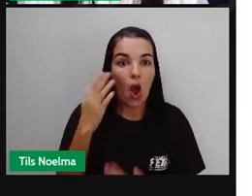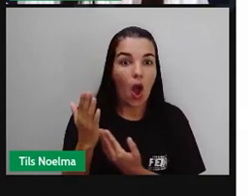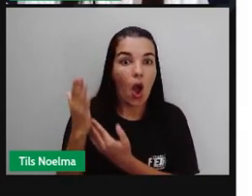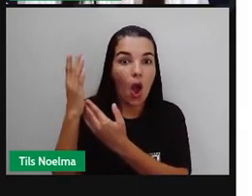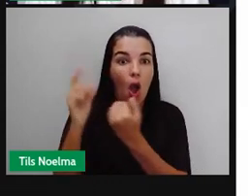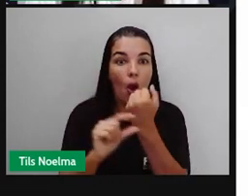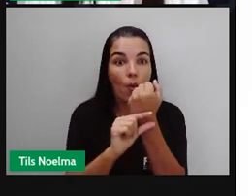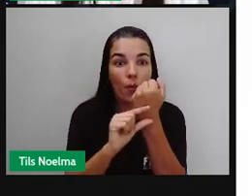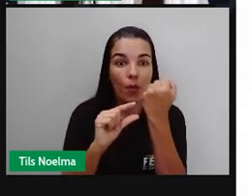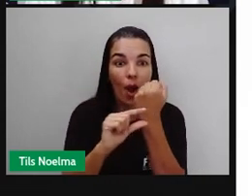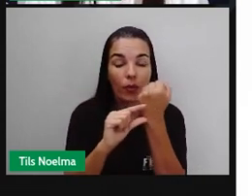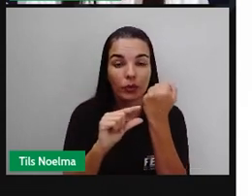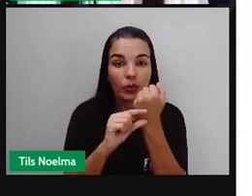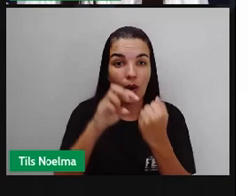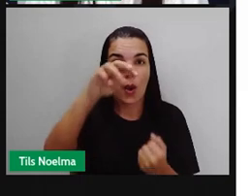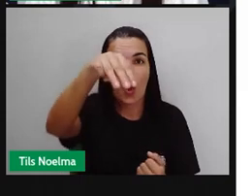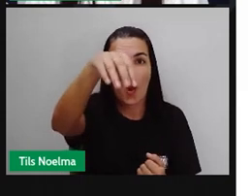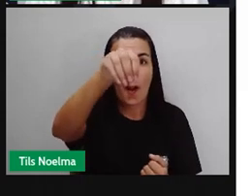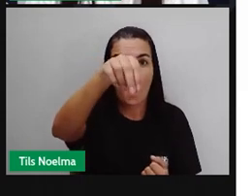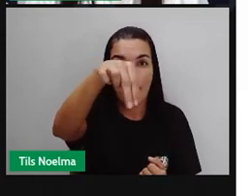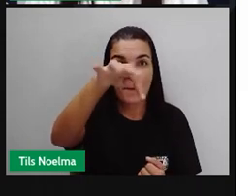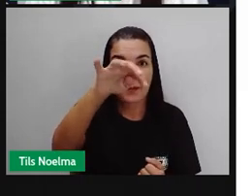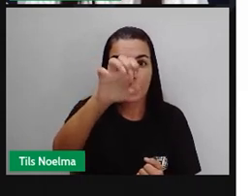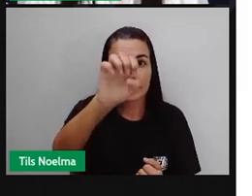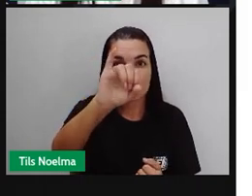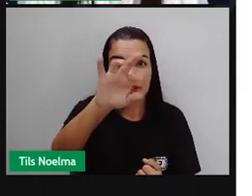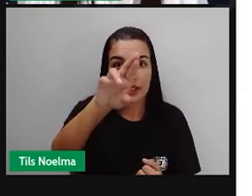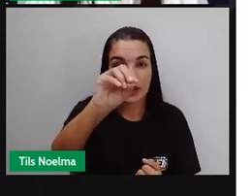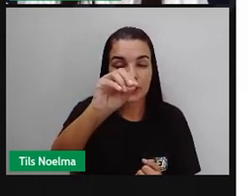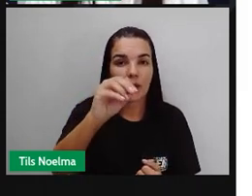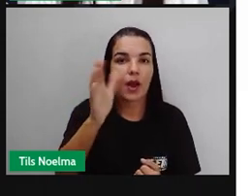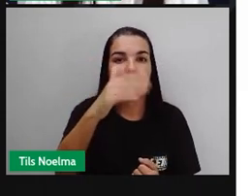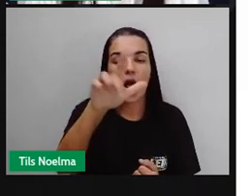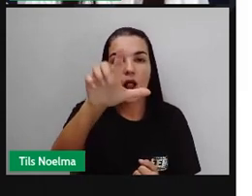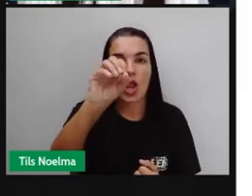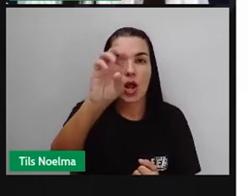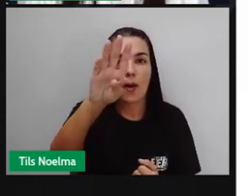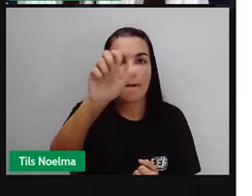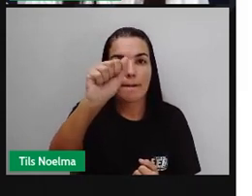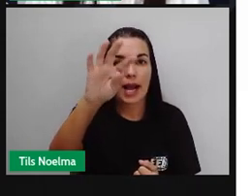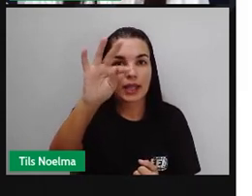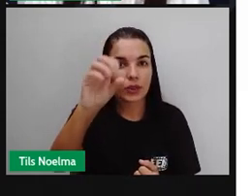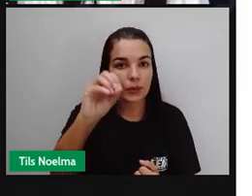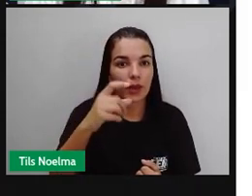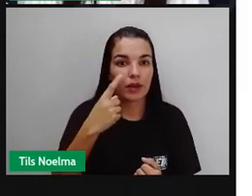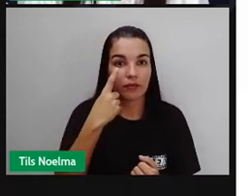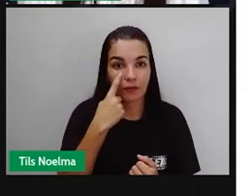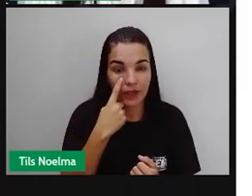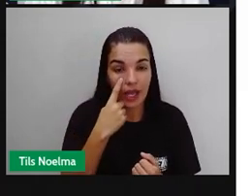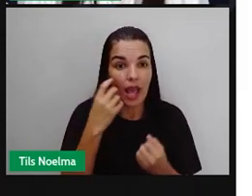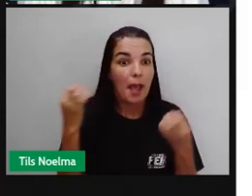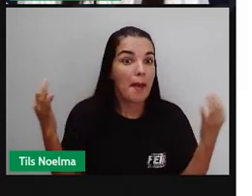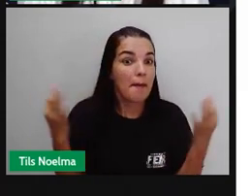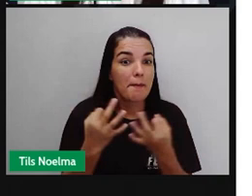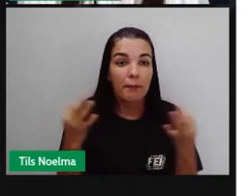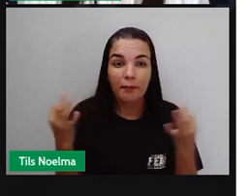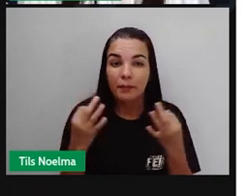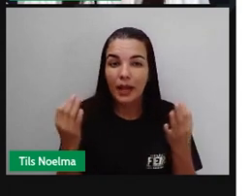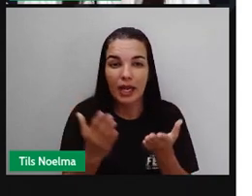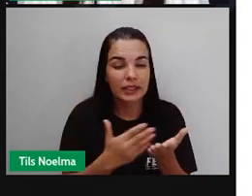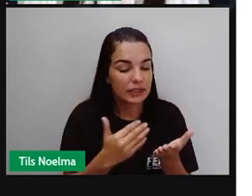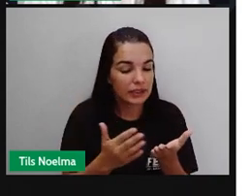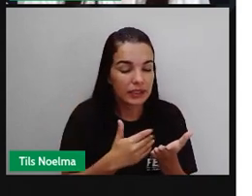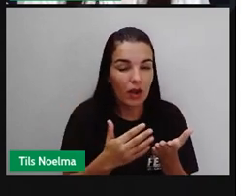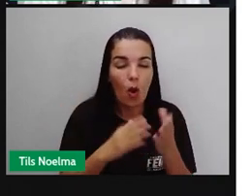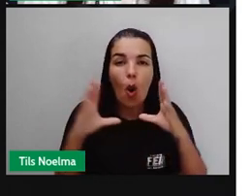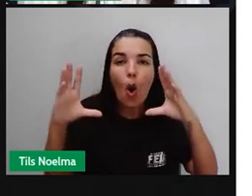Lobato, ele foi ilustrado aí por Paulo Borges, no caso essa versão, e a editora Globo. A PRO trouxe aqui um pouco